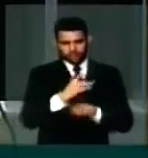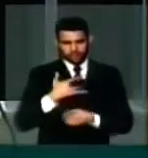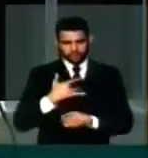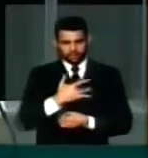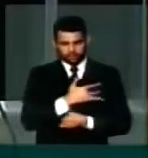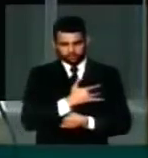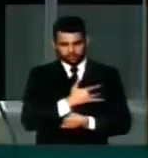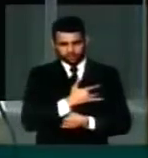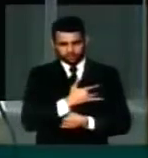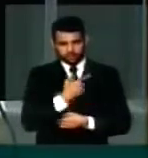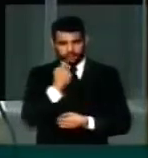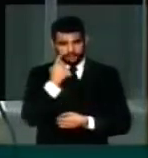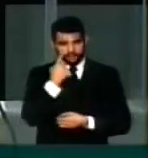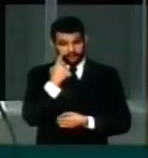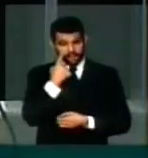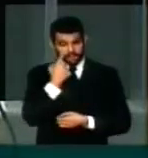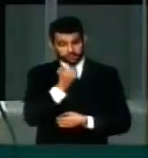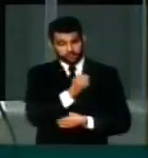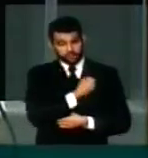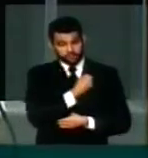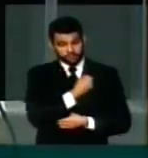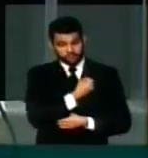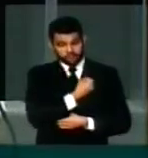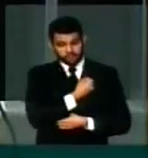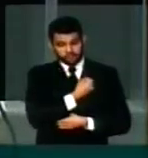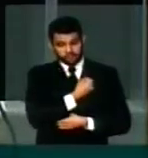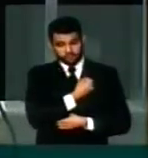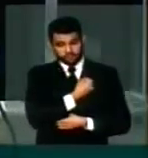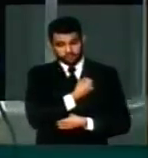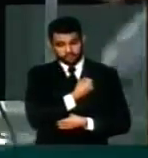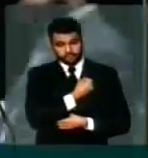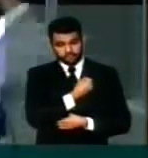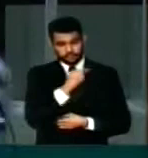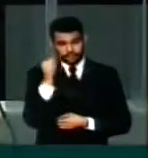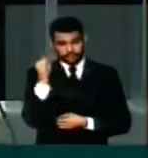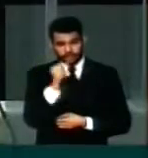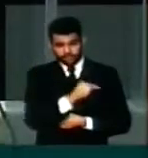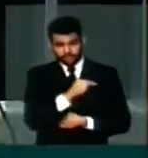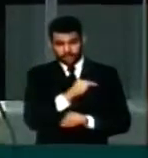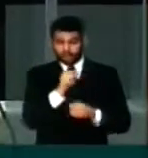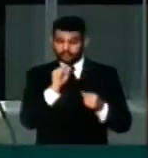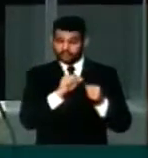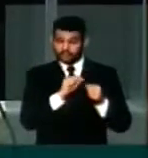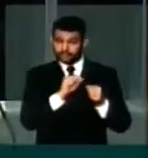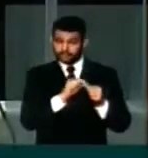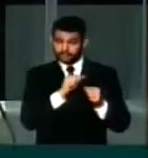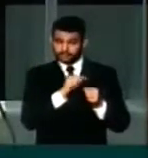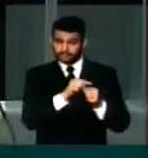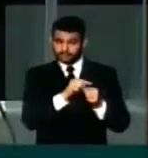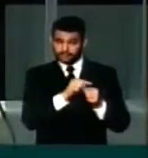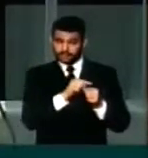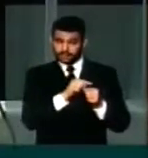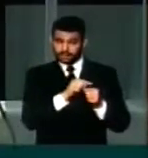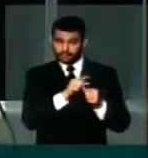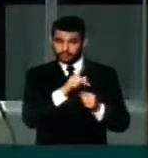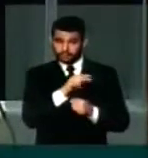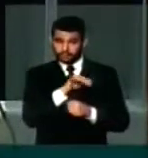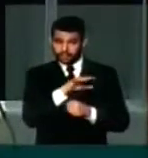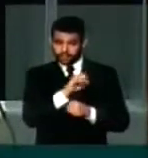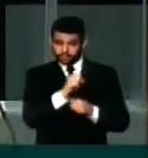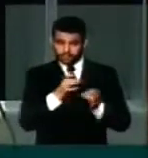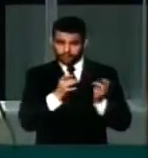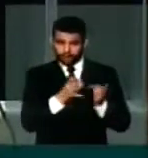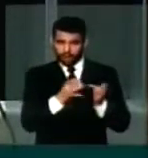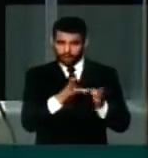Vejam os números. Ela estabelece que o piso de